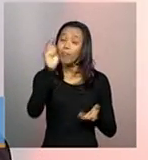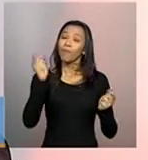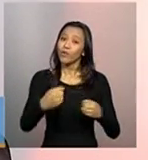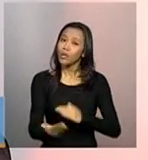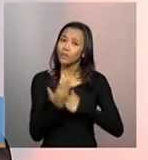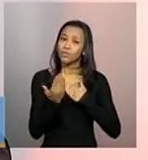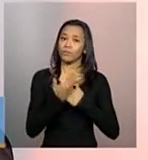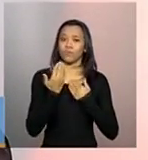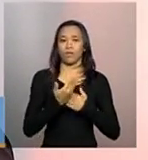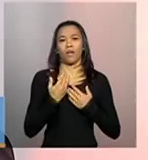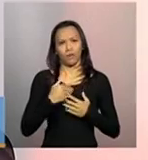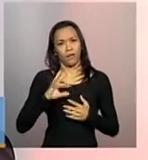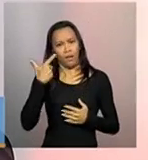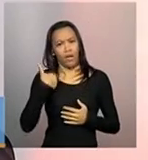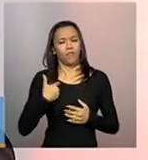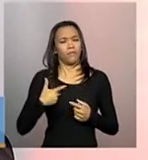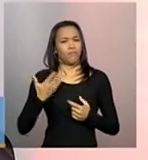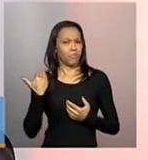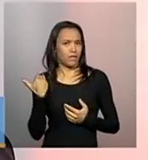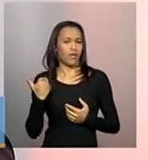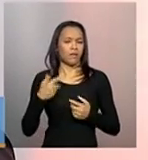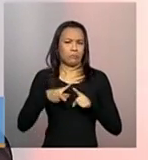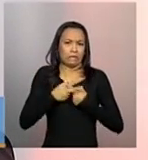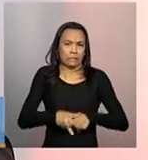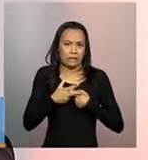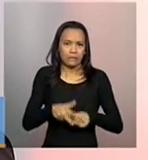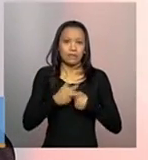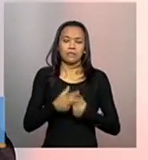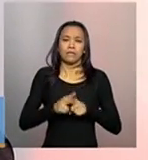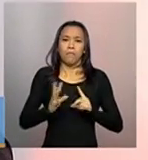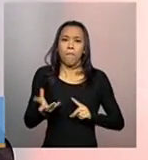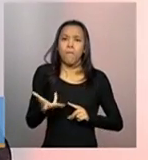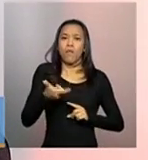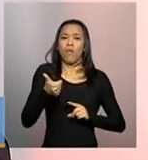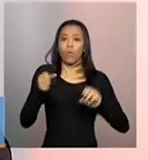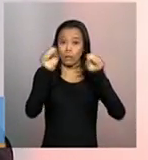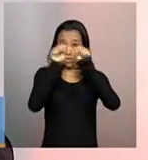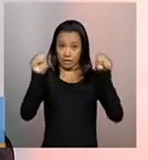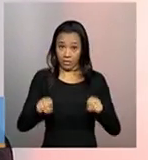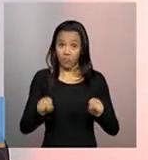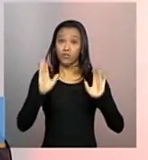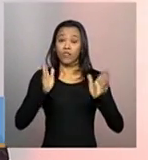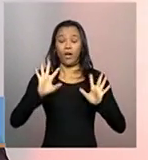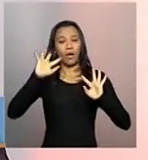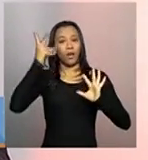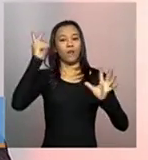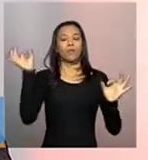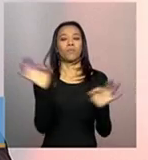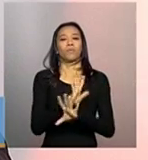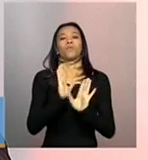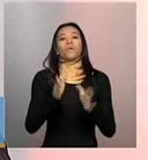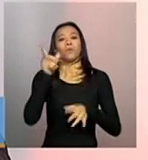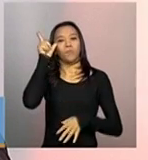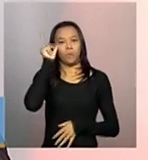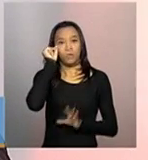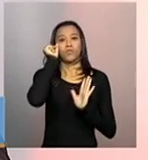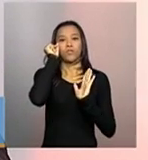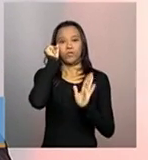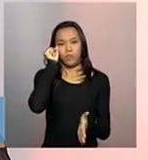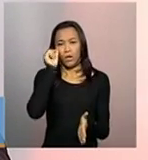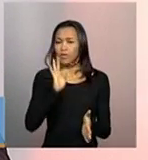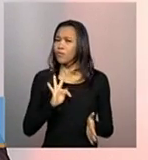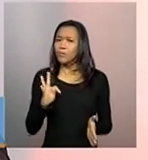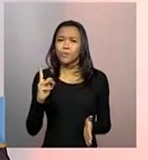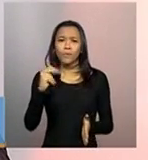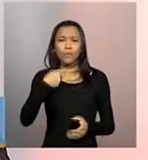que tivemos algumas correções a serem feitas no sistema, algumas melhorias, mas que agora já está tudo sanado e a gente pode, então, todos os